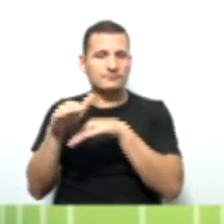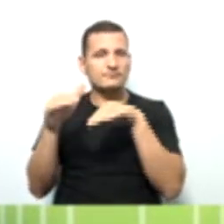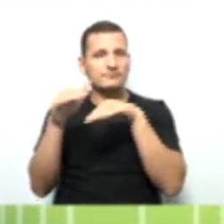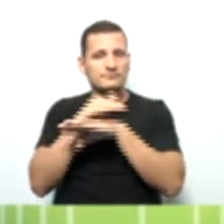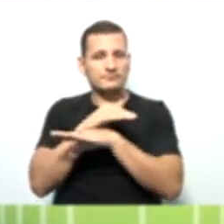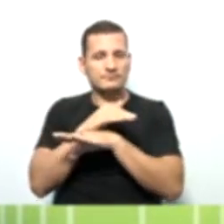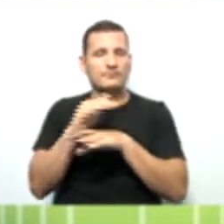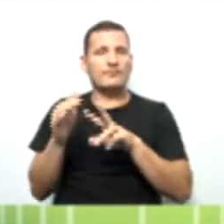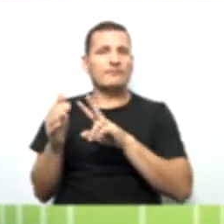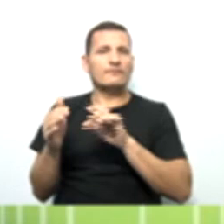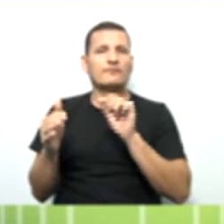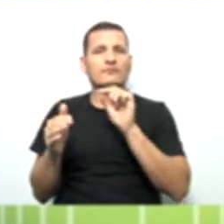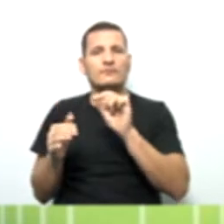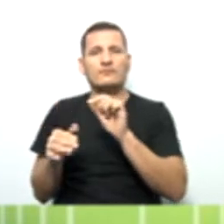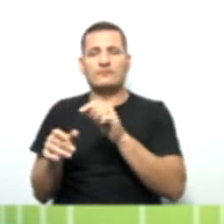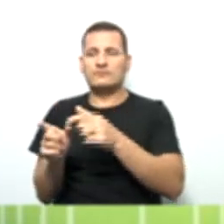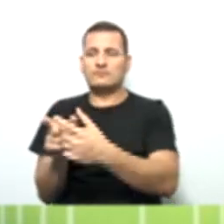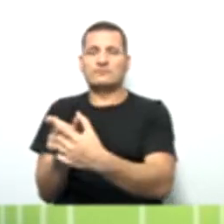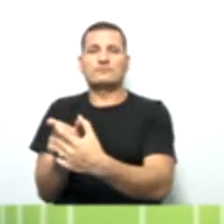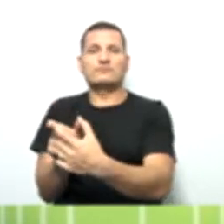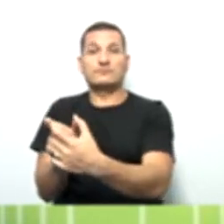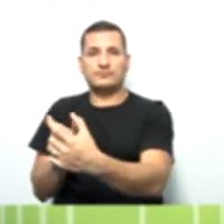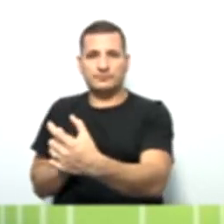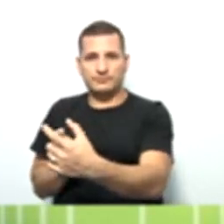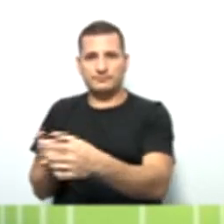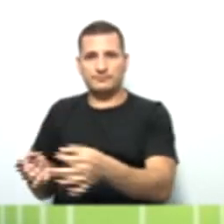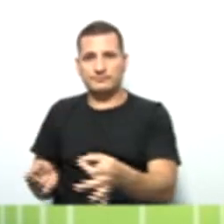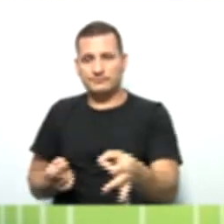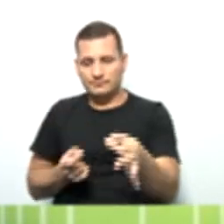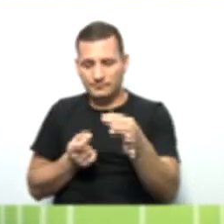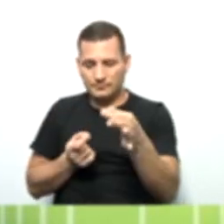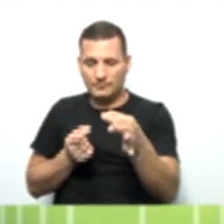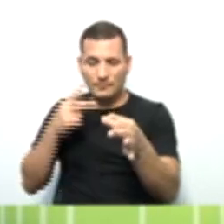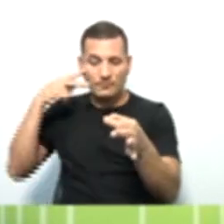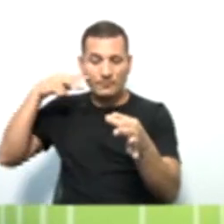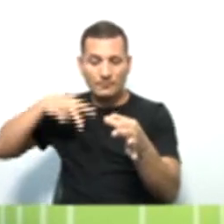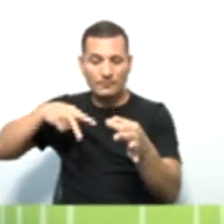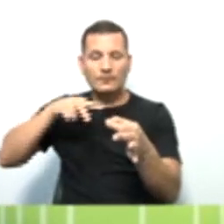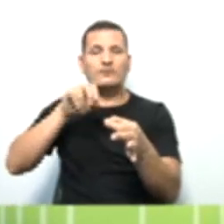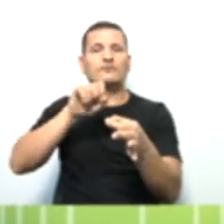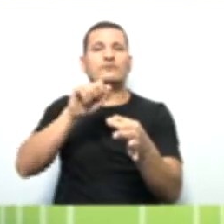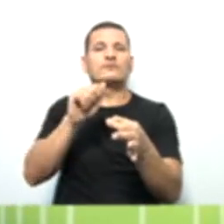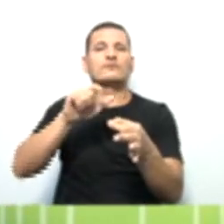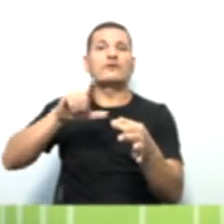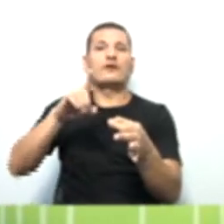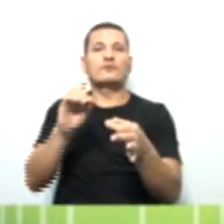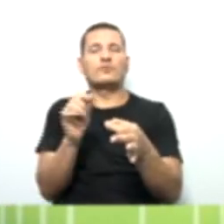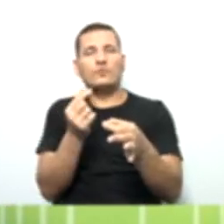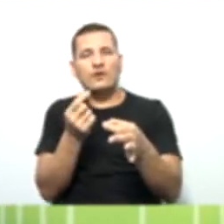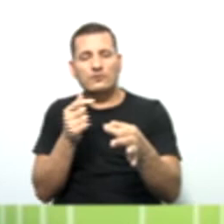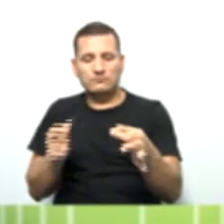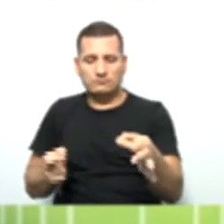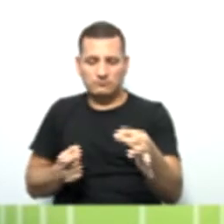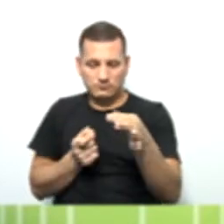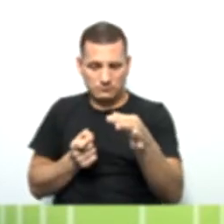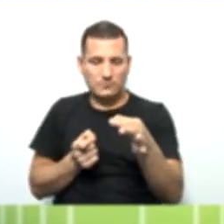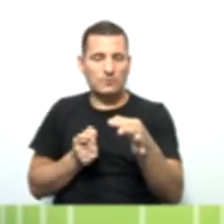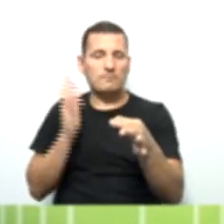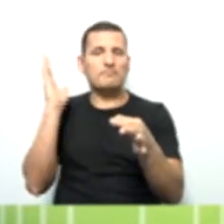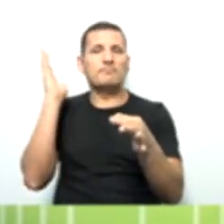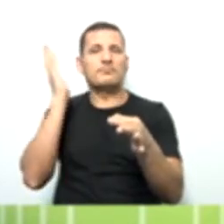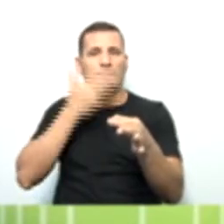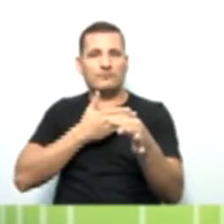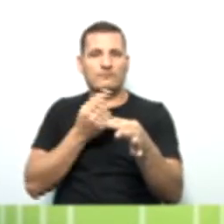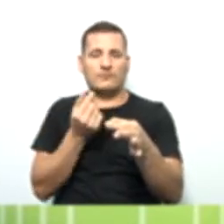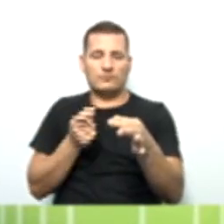vai lá, vai tirar um extrato, vai visualizar o saldo, né? Vai realmente comprovar que aquele